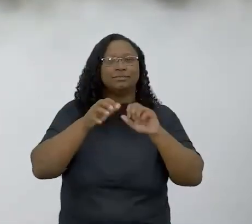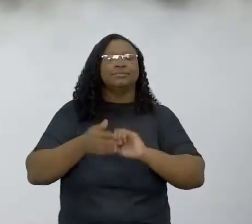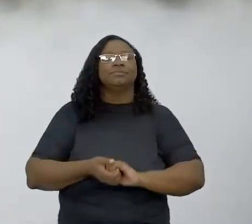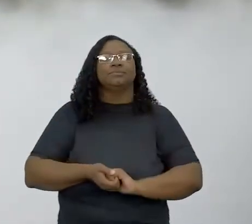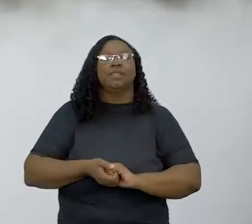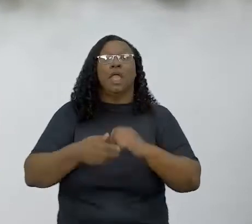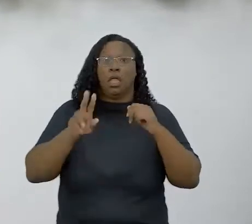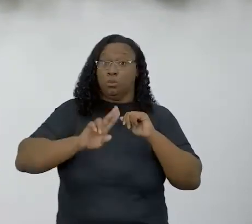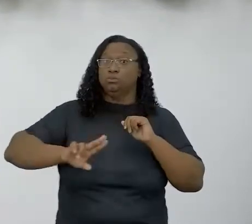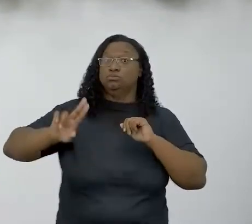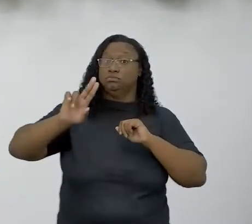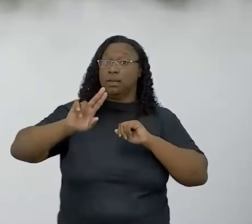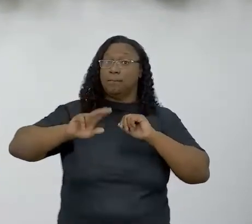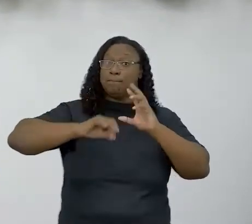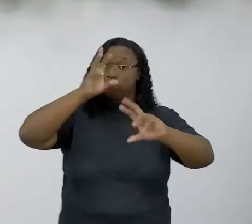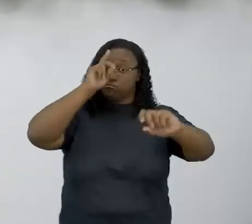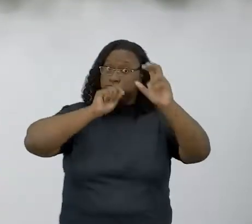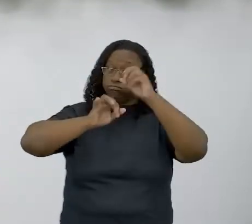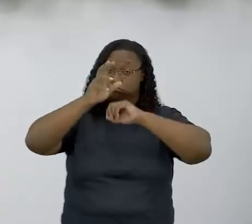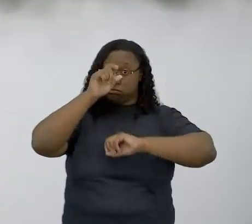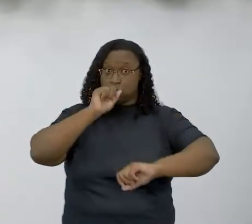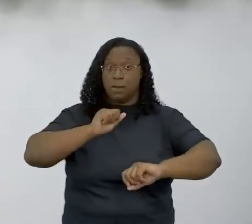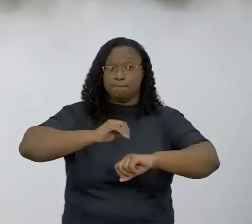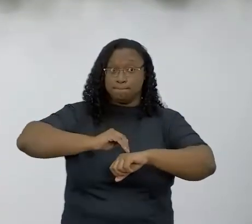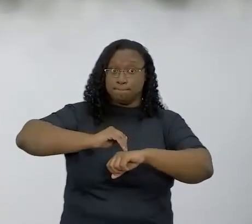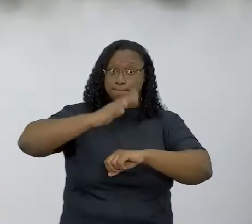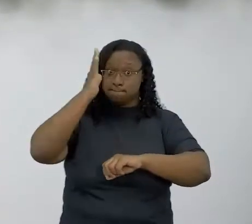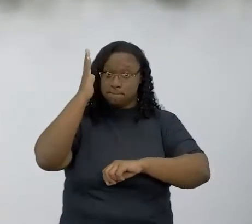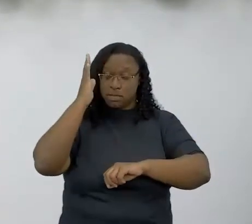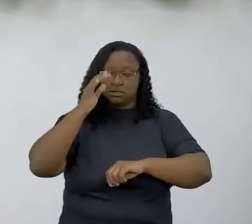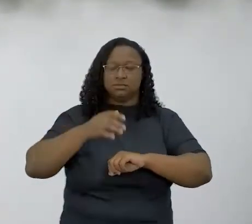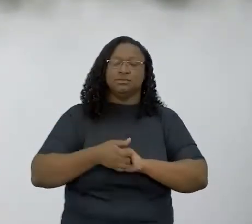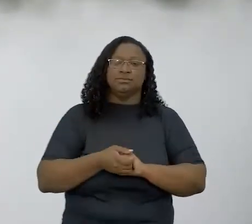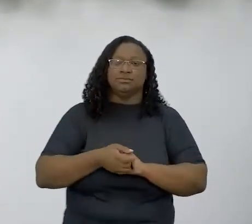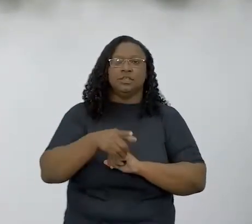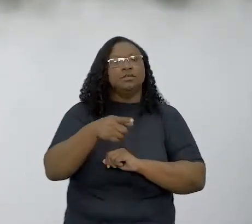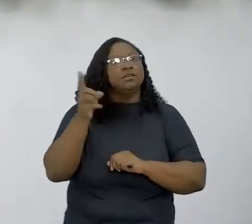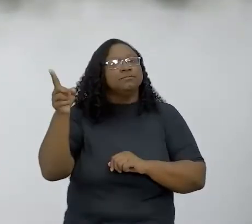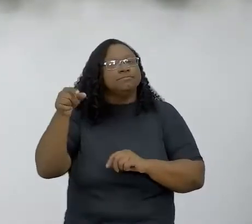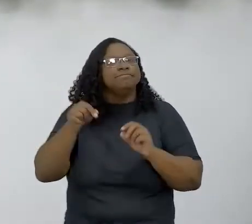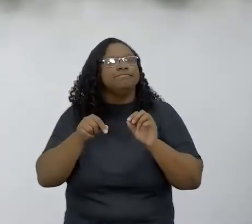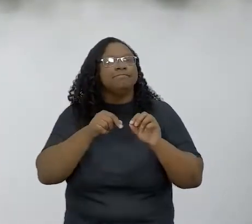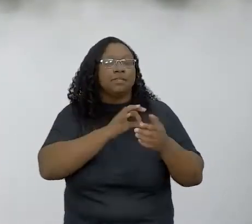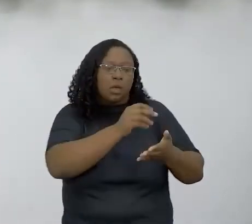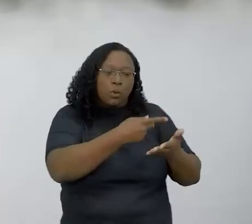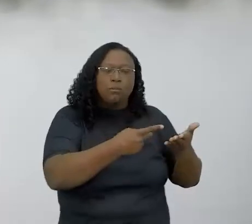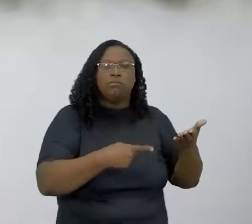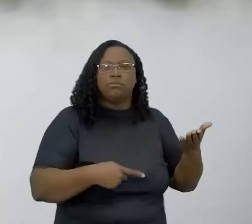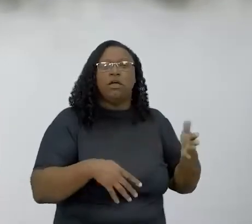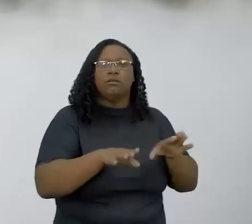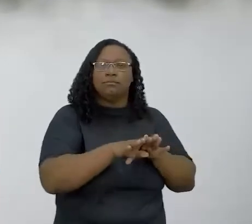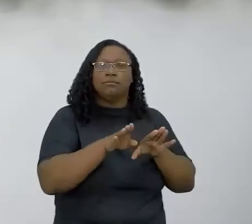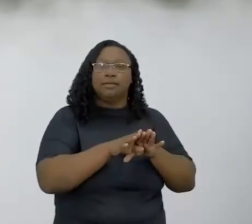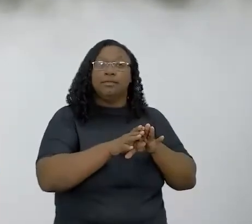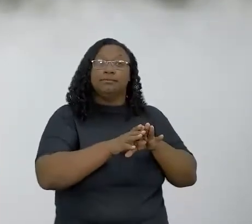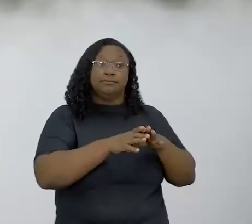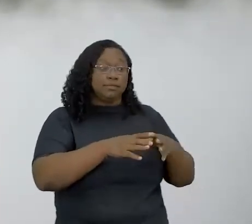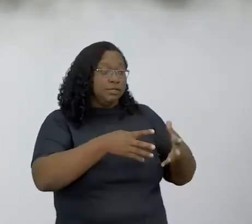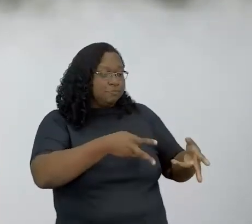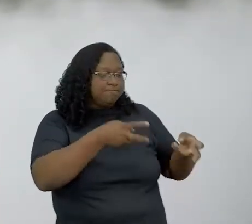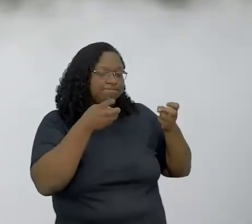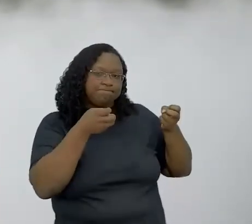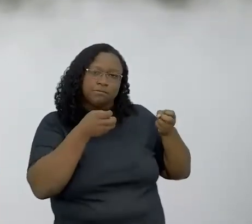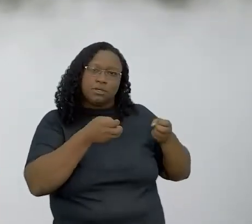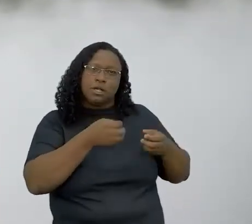uso disso, eu tenho que aproveitar para o lado positivo disso, né? Aí fica a dica para você que está aí no seu projeto também, aproveitar desses pontos